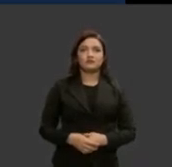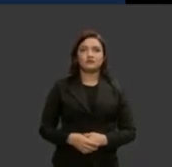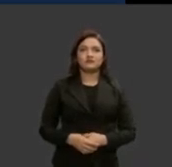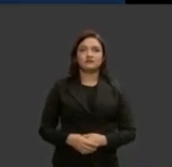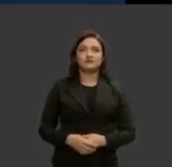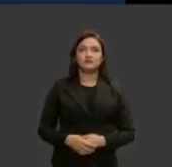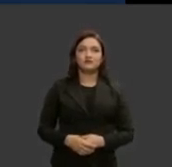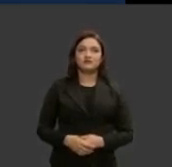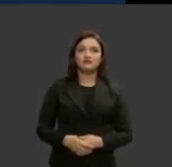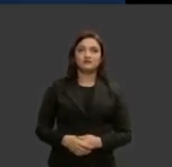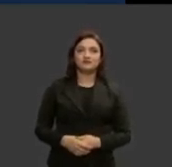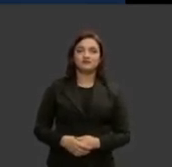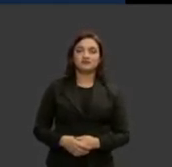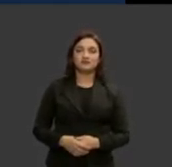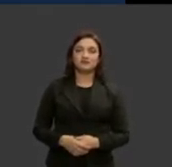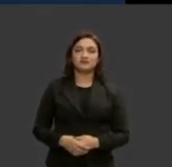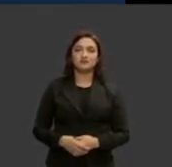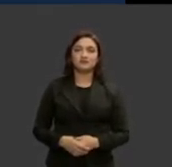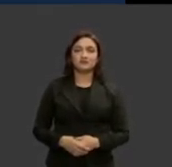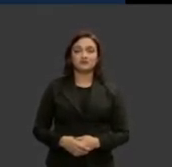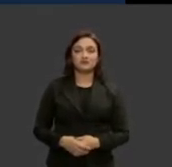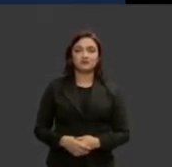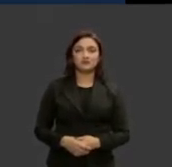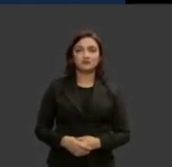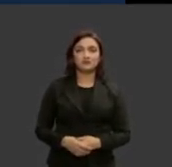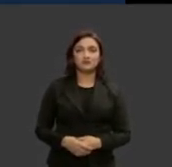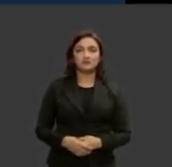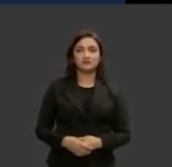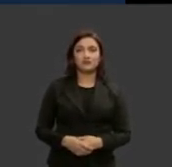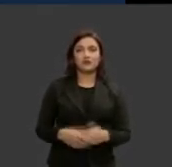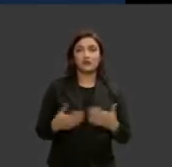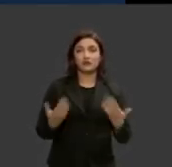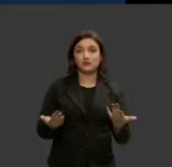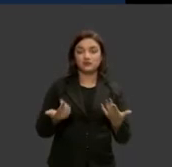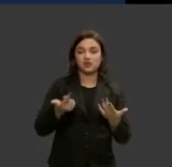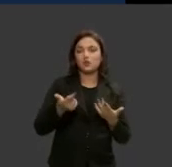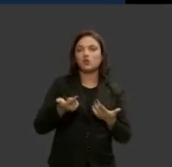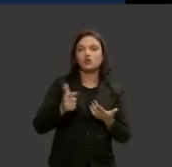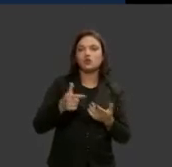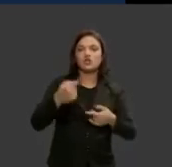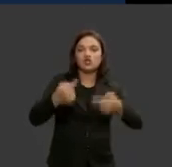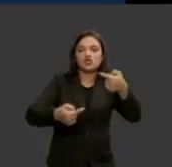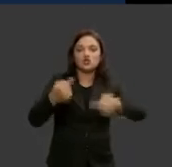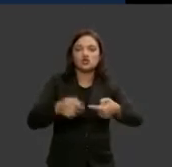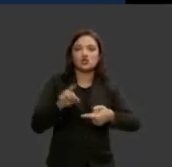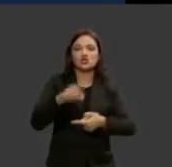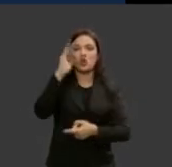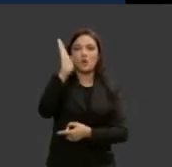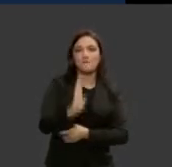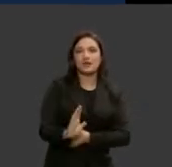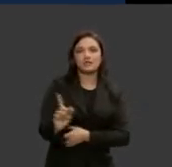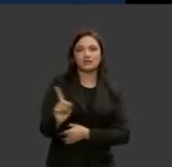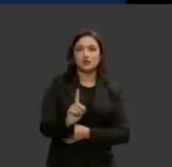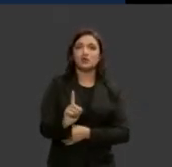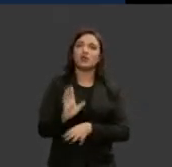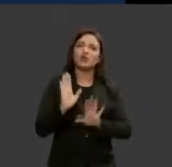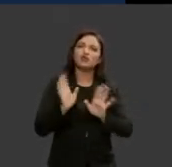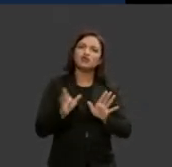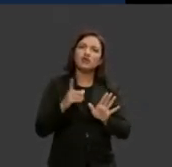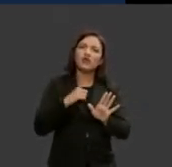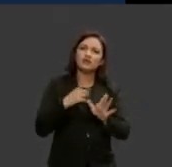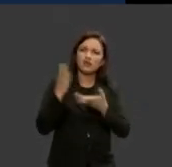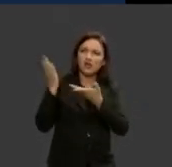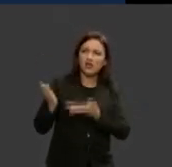a questão não é algo que seja discutido somente no Brasil fiz um recorte hoje aqui rapidamente sobre o